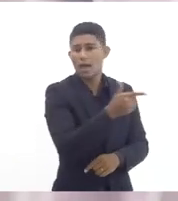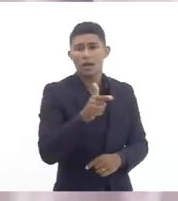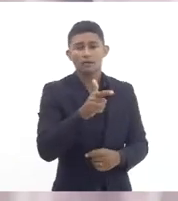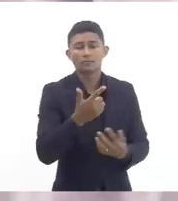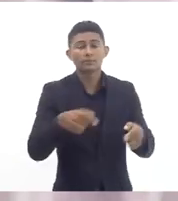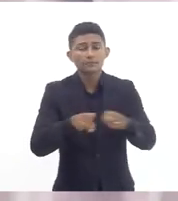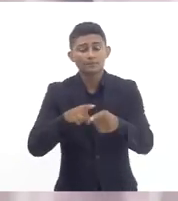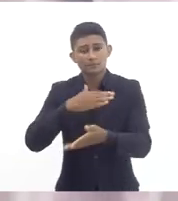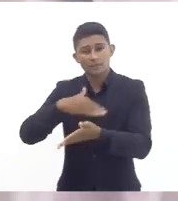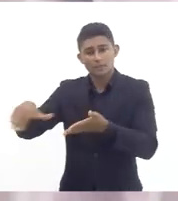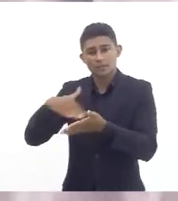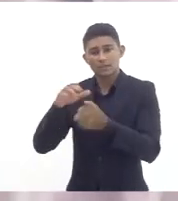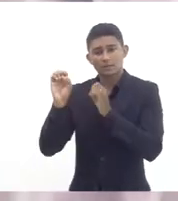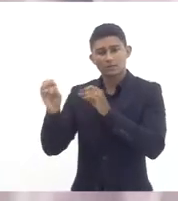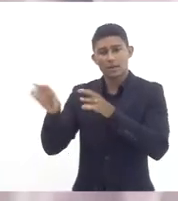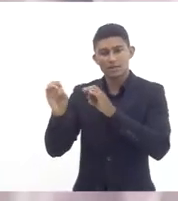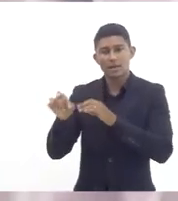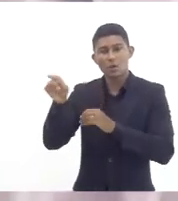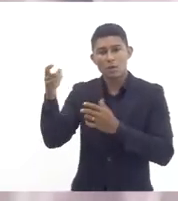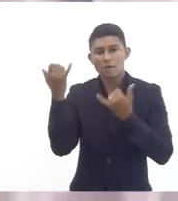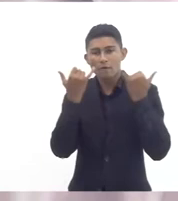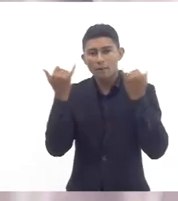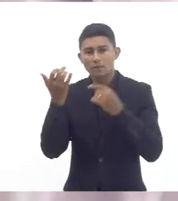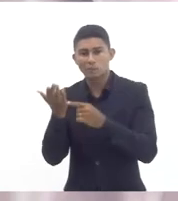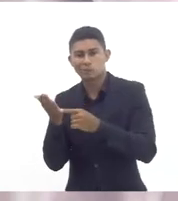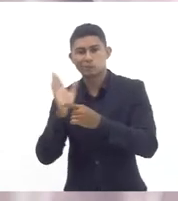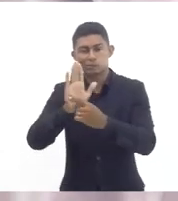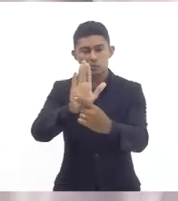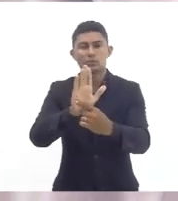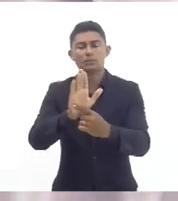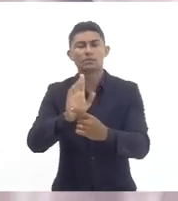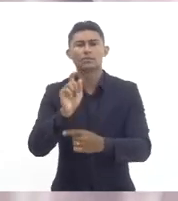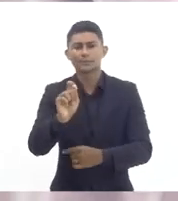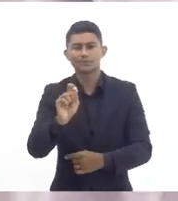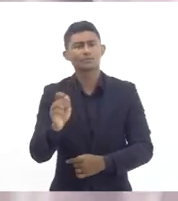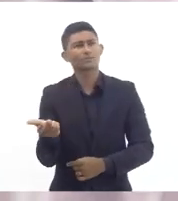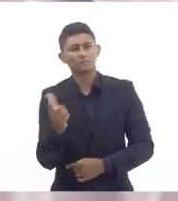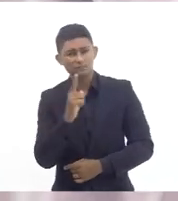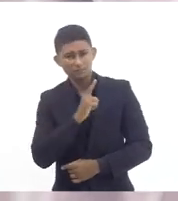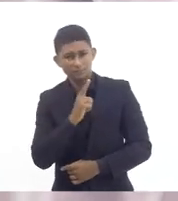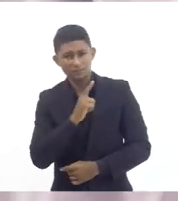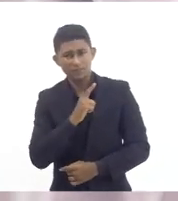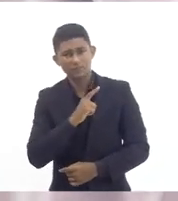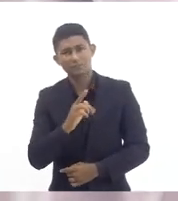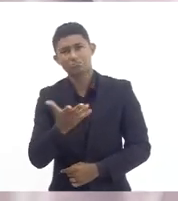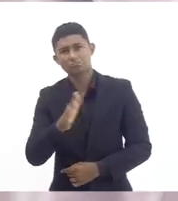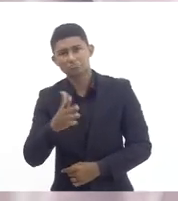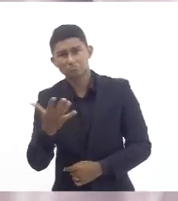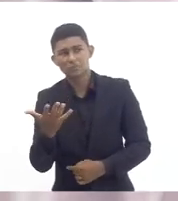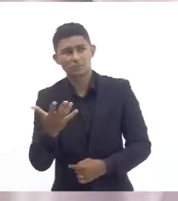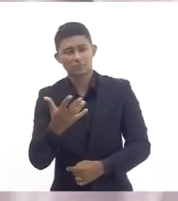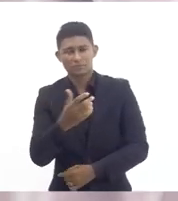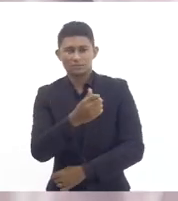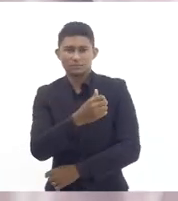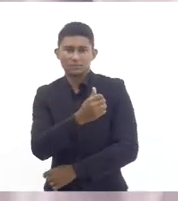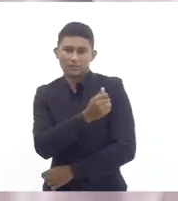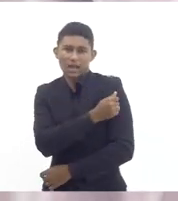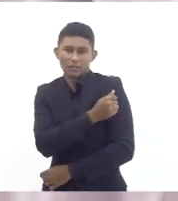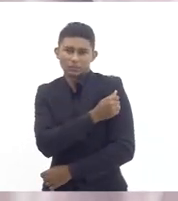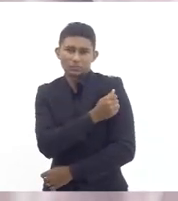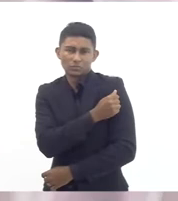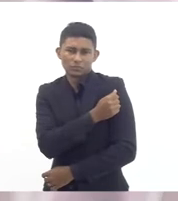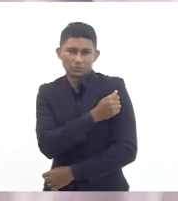relato dramático da gente ter em média no mínimo cada aluno da rede perdendo uma